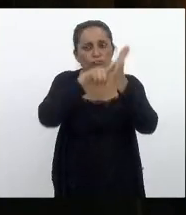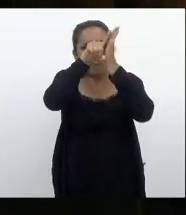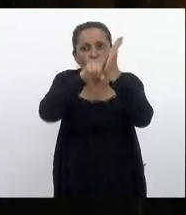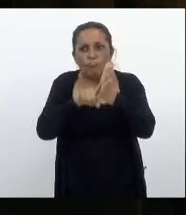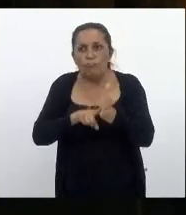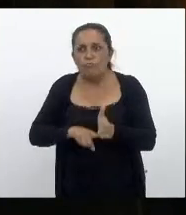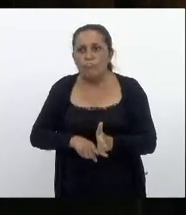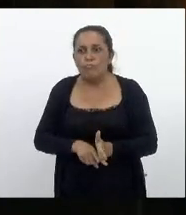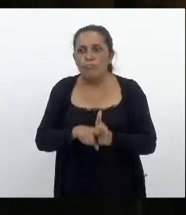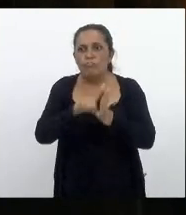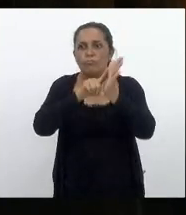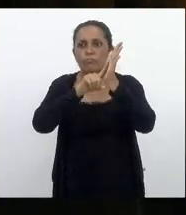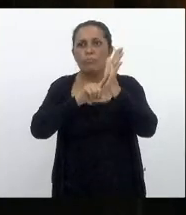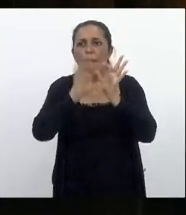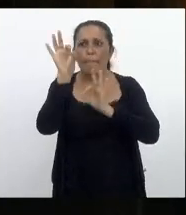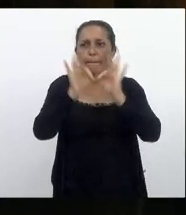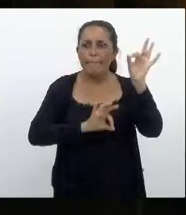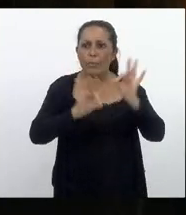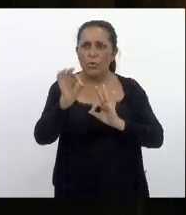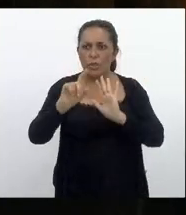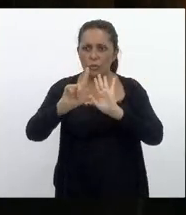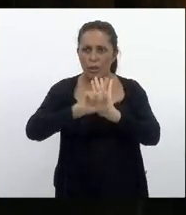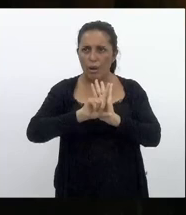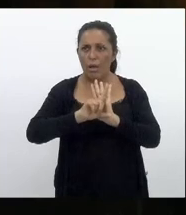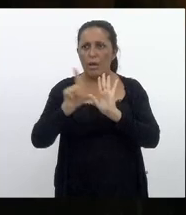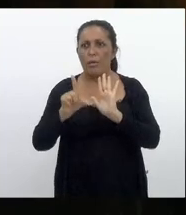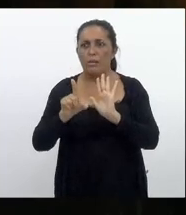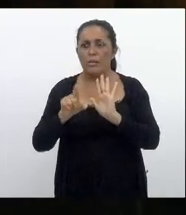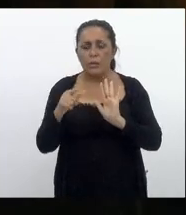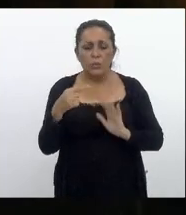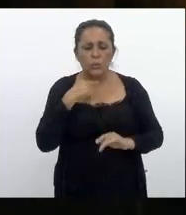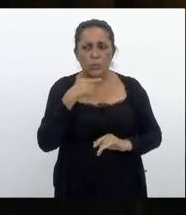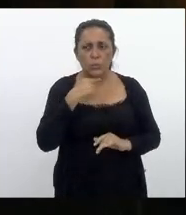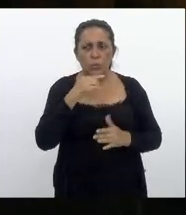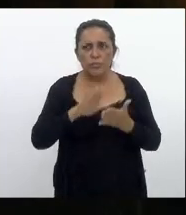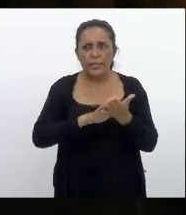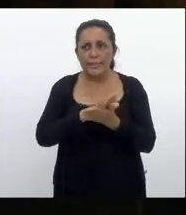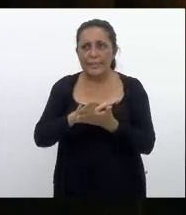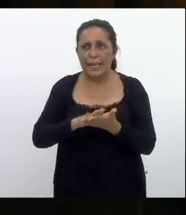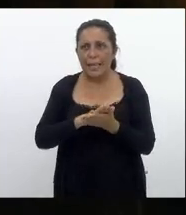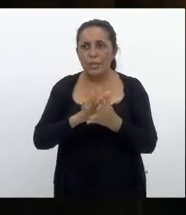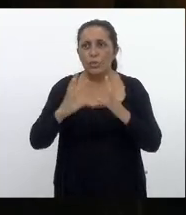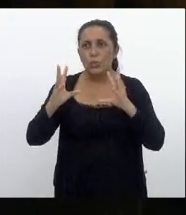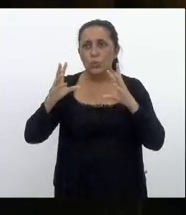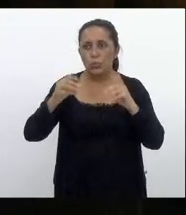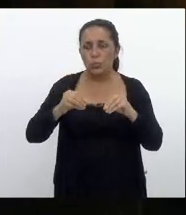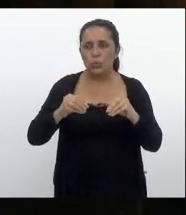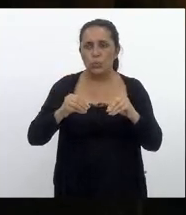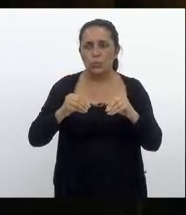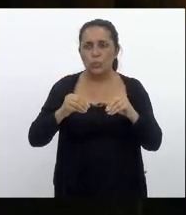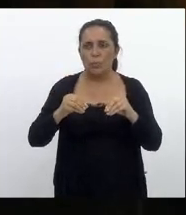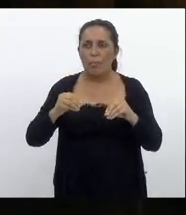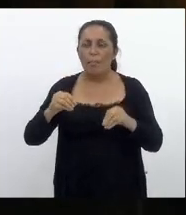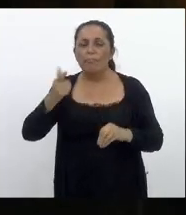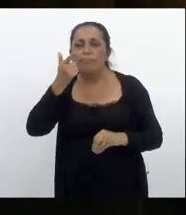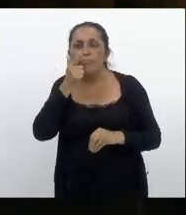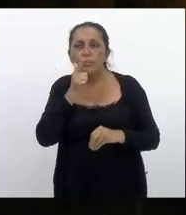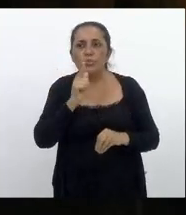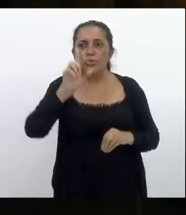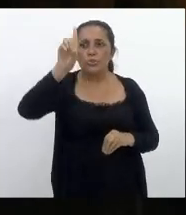esses projetos de lei sem sombra de dúvidas tudo faremos para garantia do direito